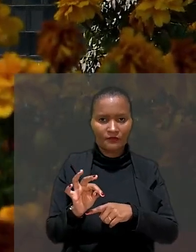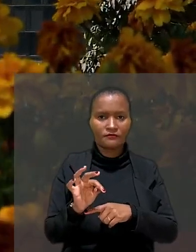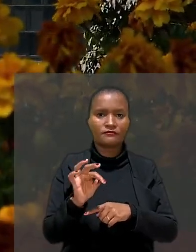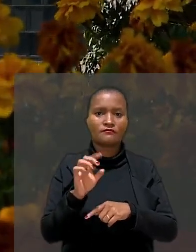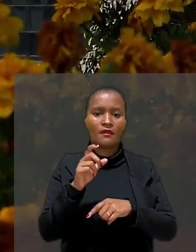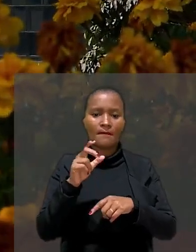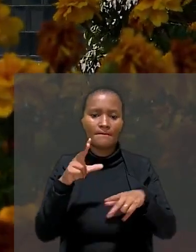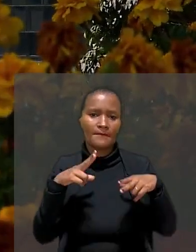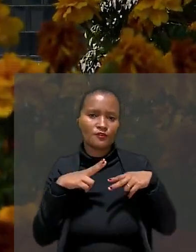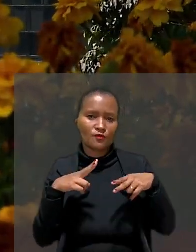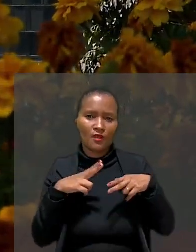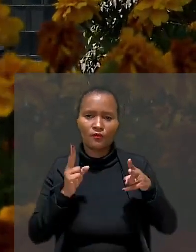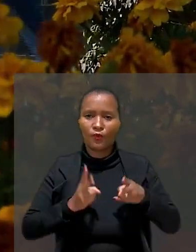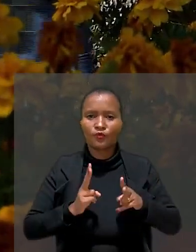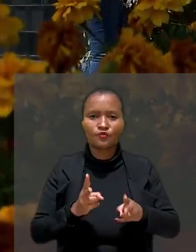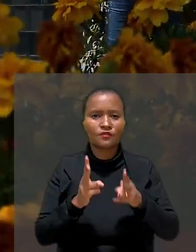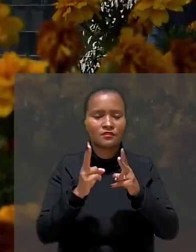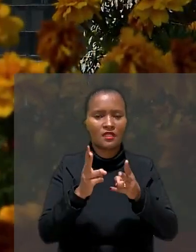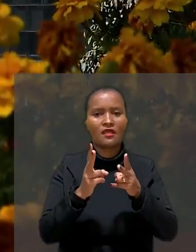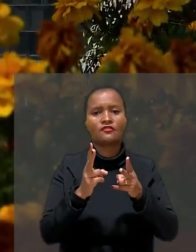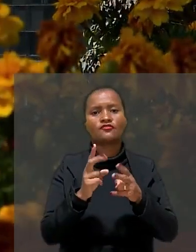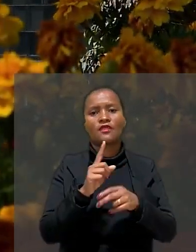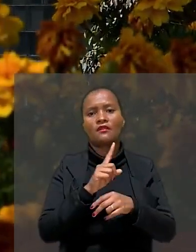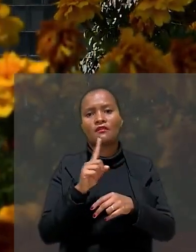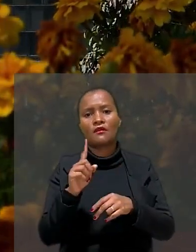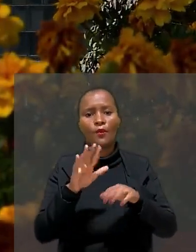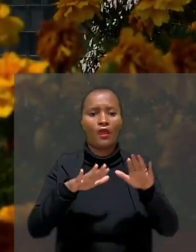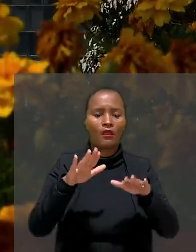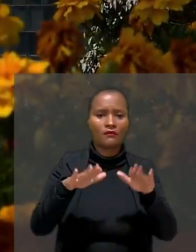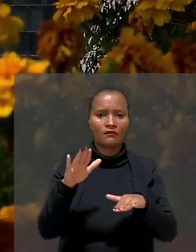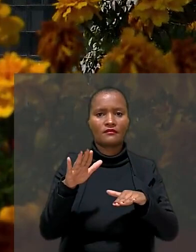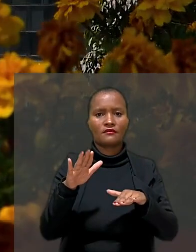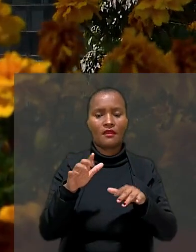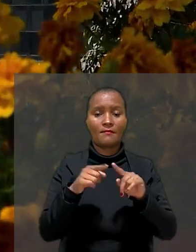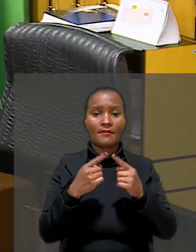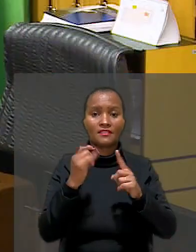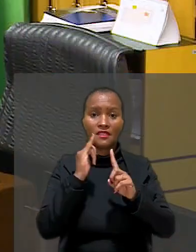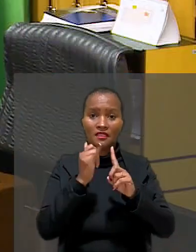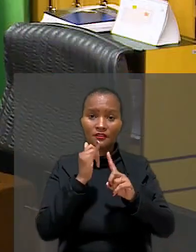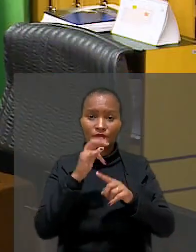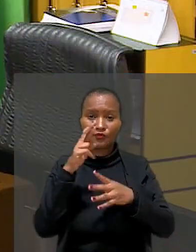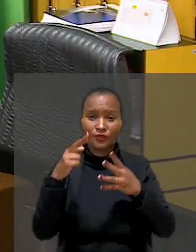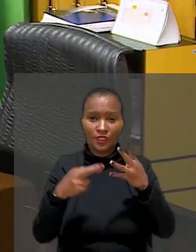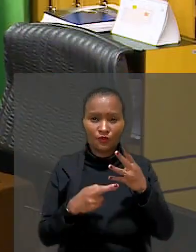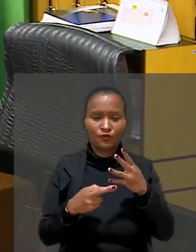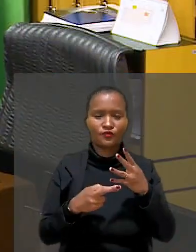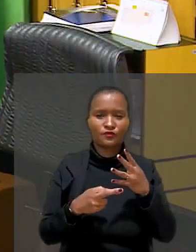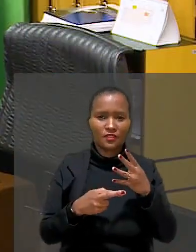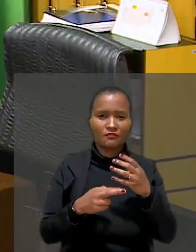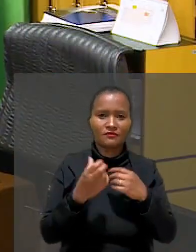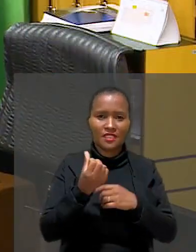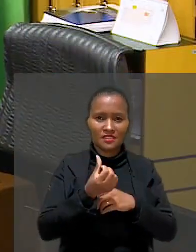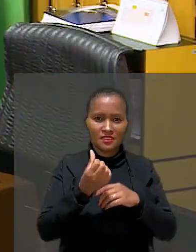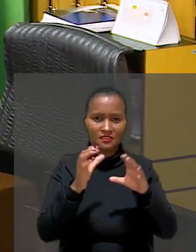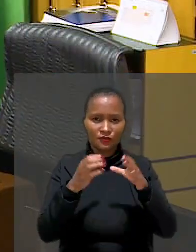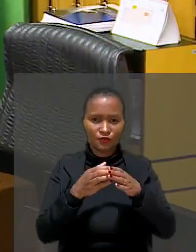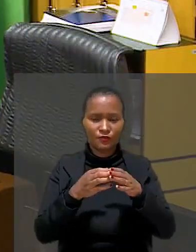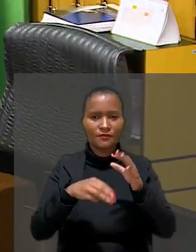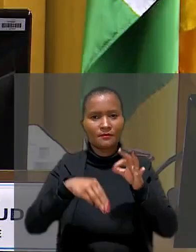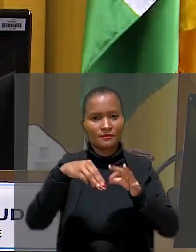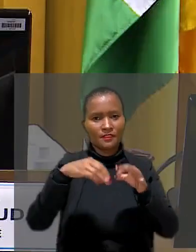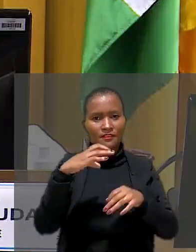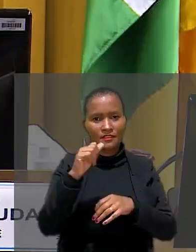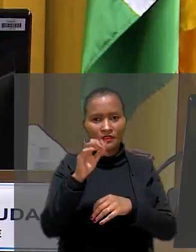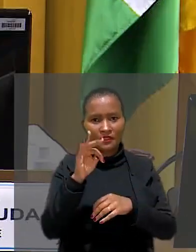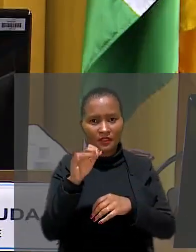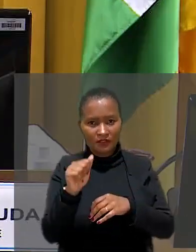Leis do Trabalho de Pessoalidade, Continuidade e Não Eventualidade. No entanto, a relatora do Recurso do Atleta na Sexta Turma,